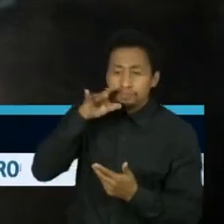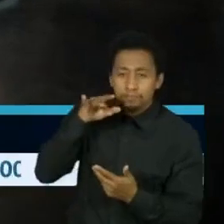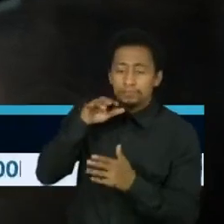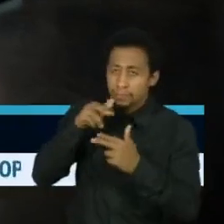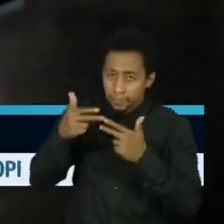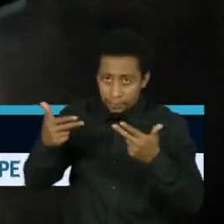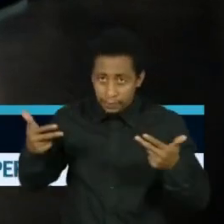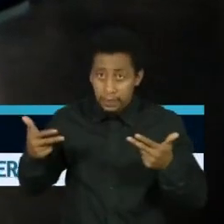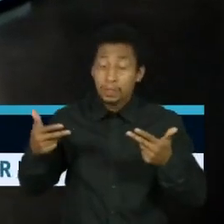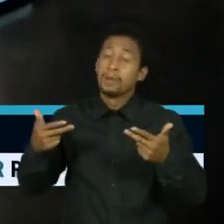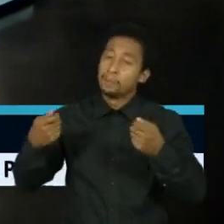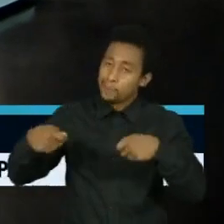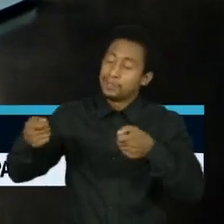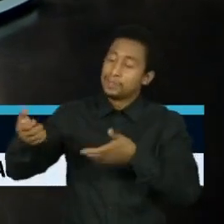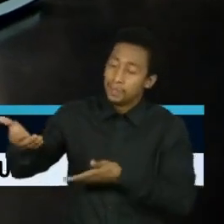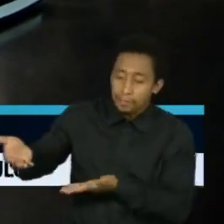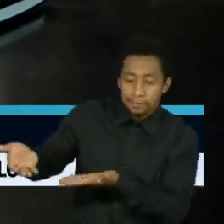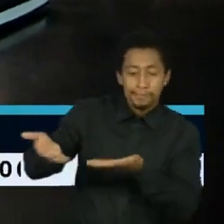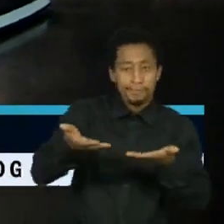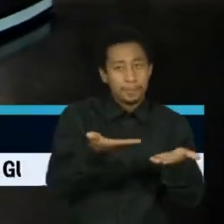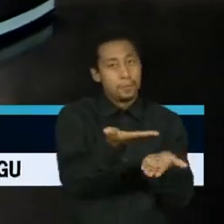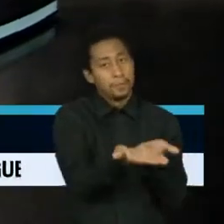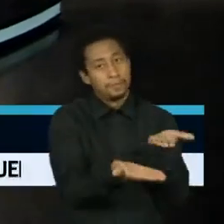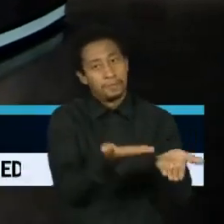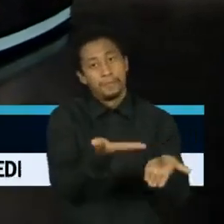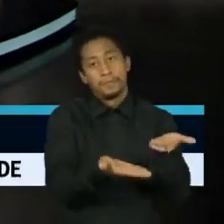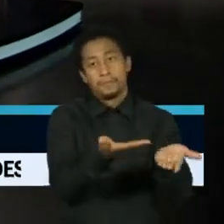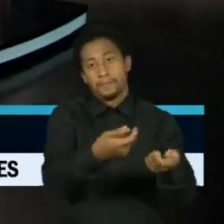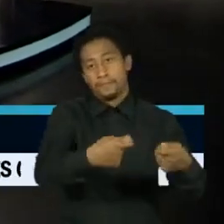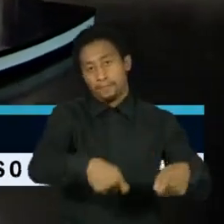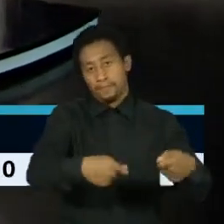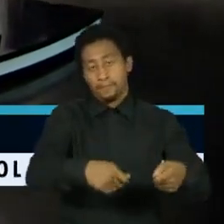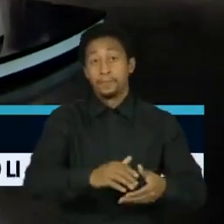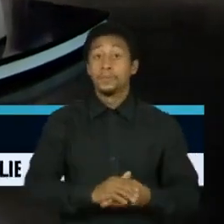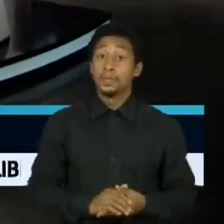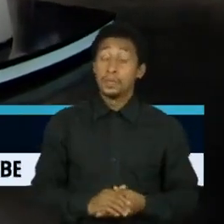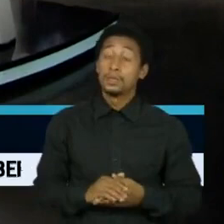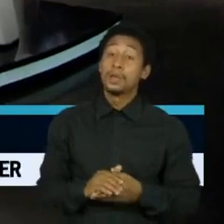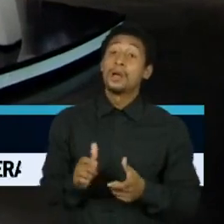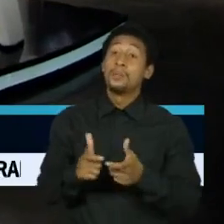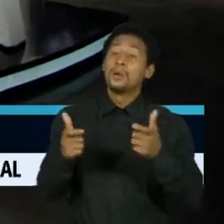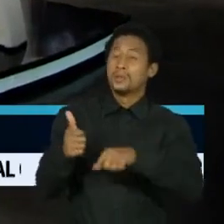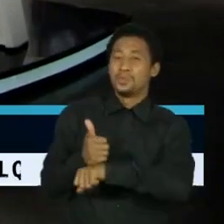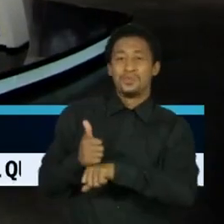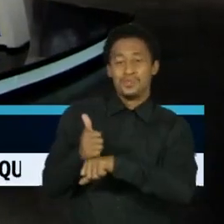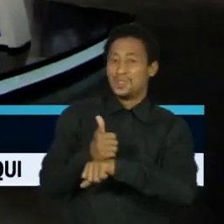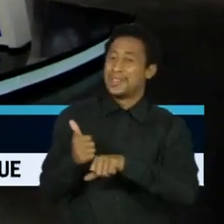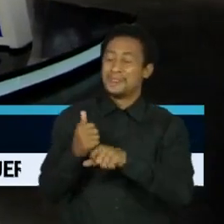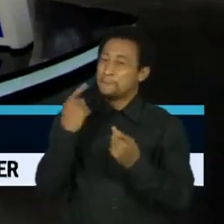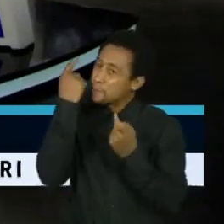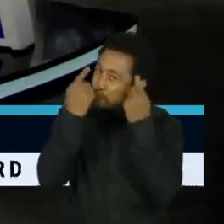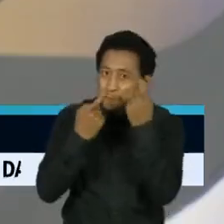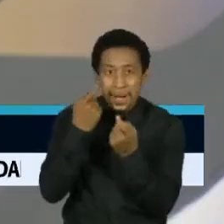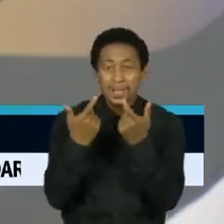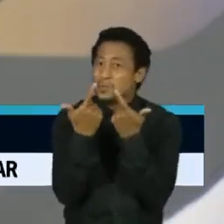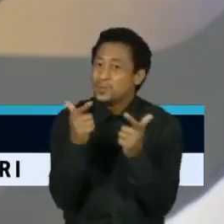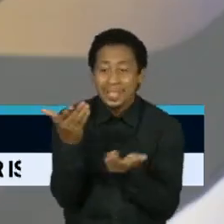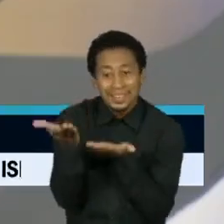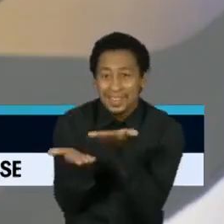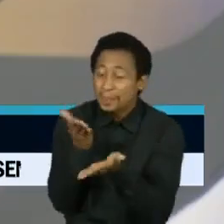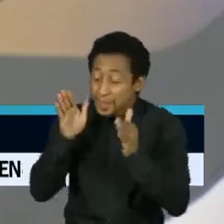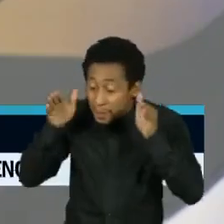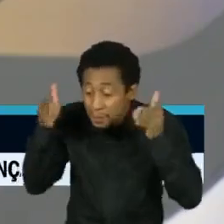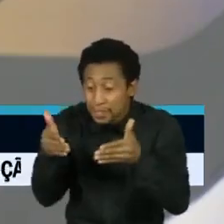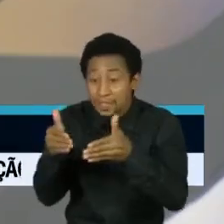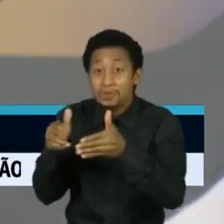Na prática, os médicos estão tratando sintomas, né? Porque ainda não há um tratamento específico contra a Covid longa. isso, doutor Vicina? Não existe nenhum tratamento